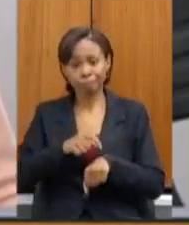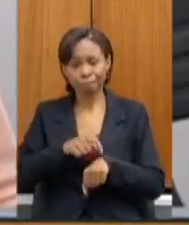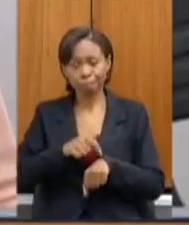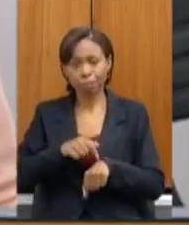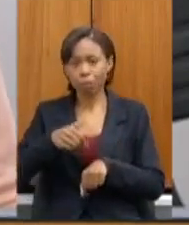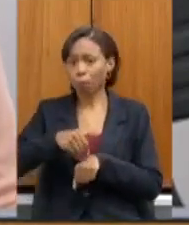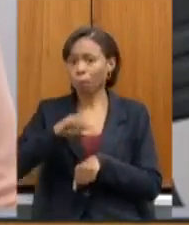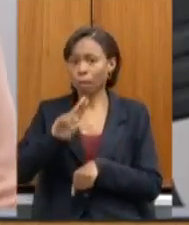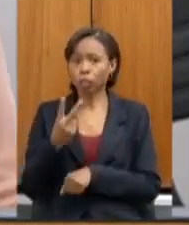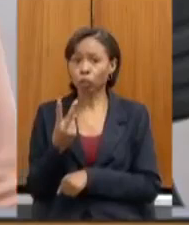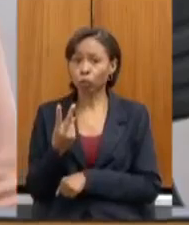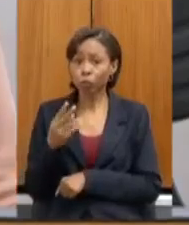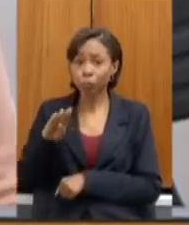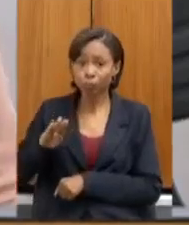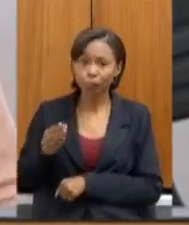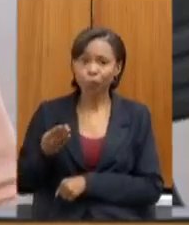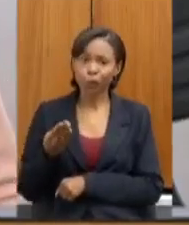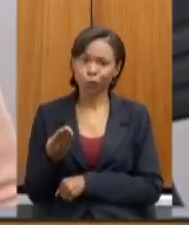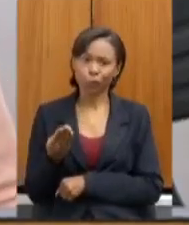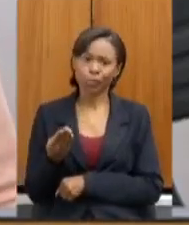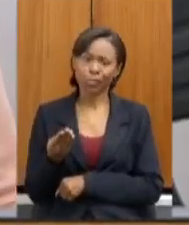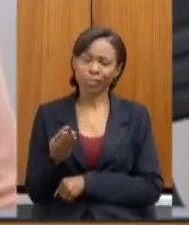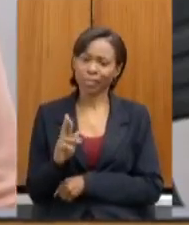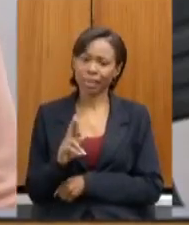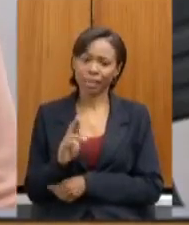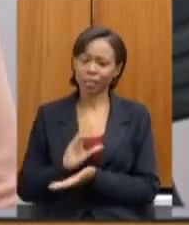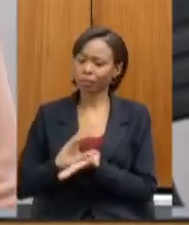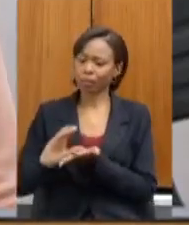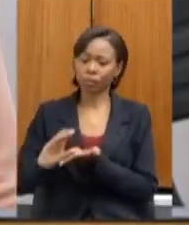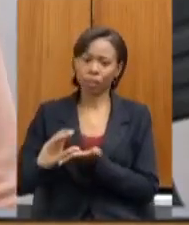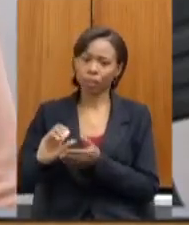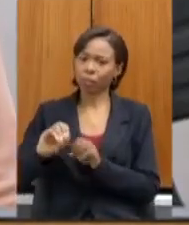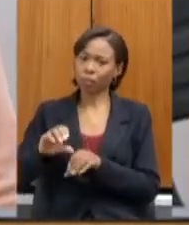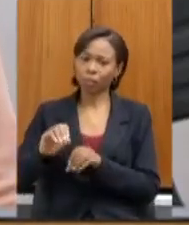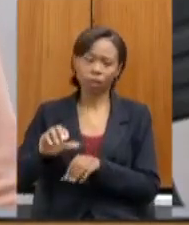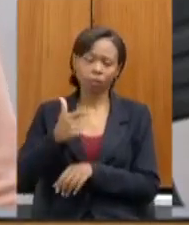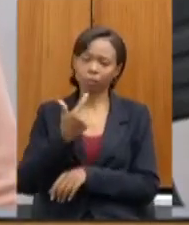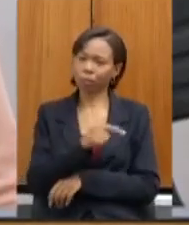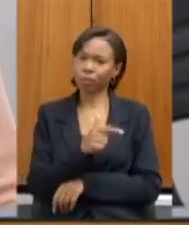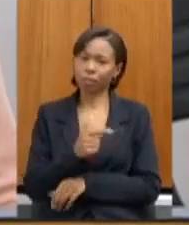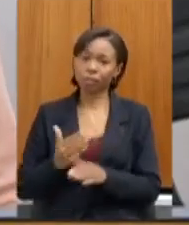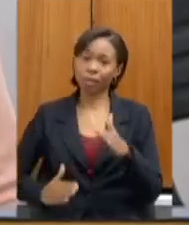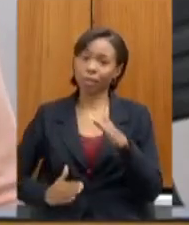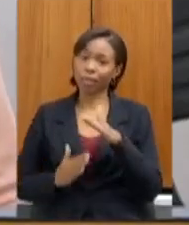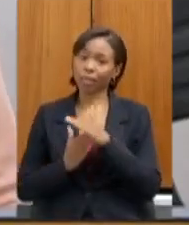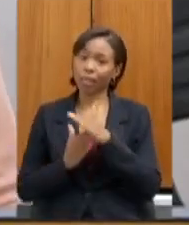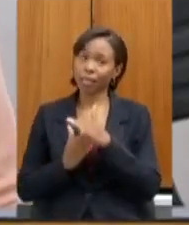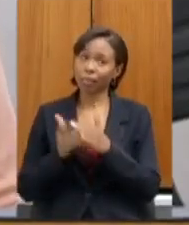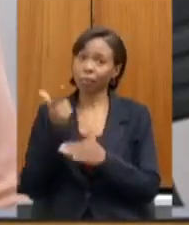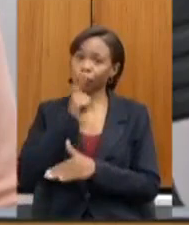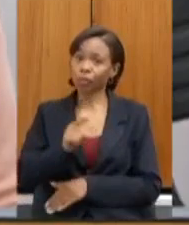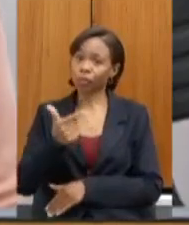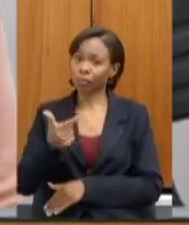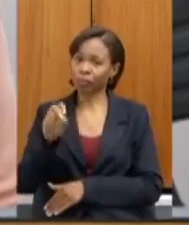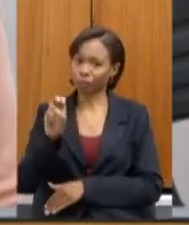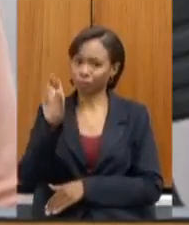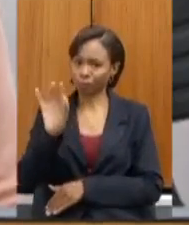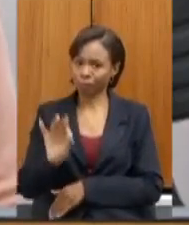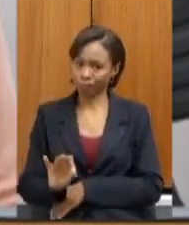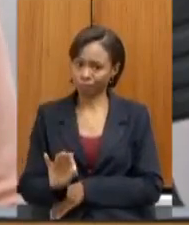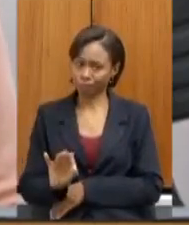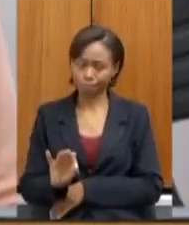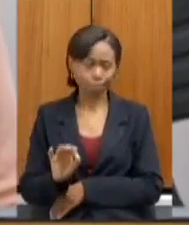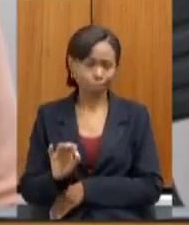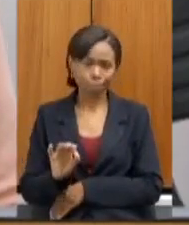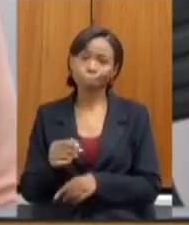de 2 bilhões de reais não foram investidos em educação para se chegar aos 25% então por isso é essa